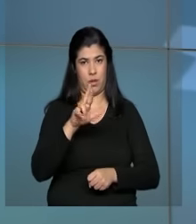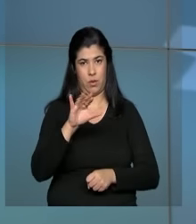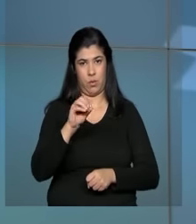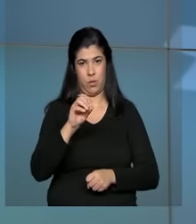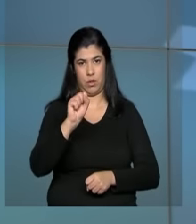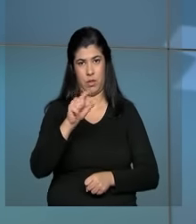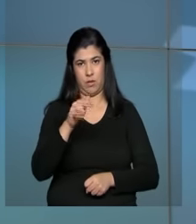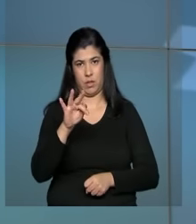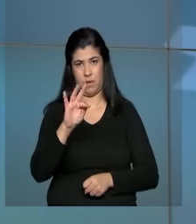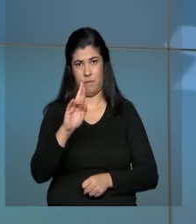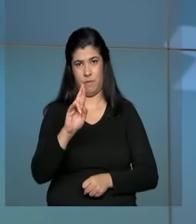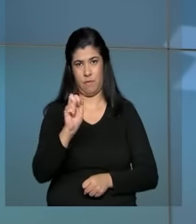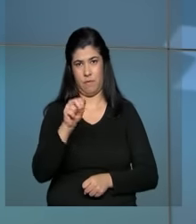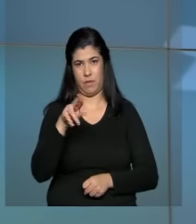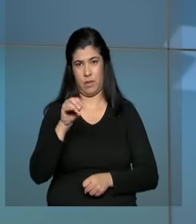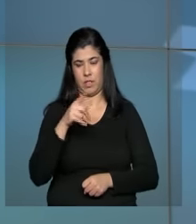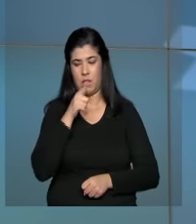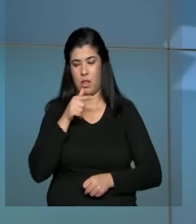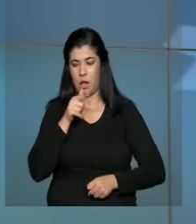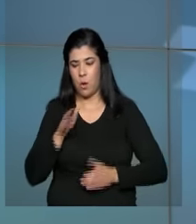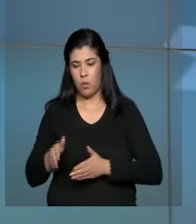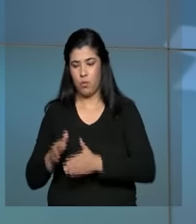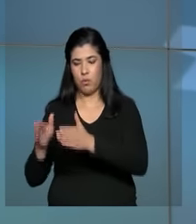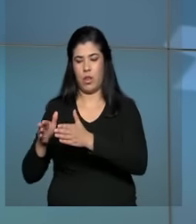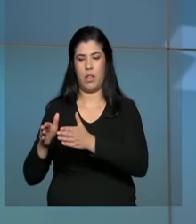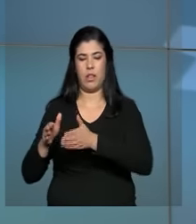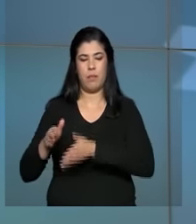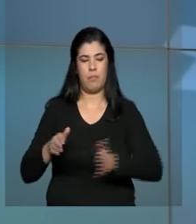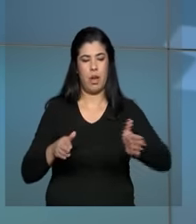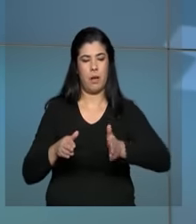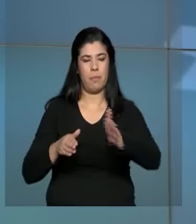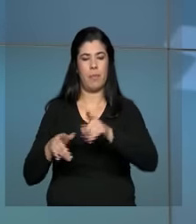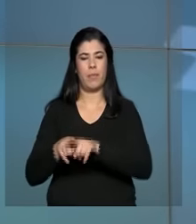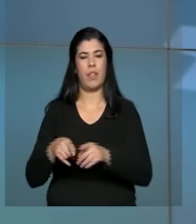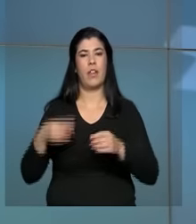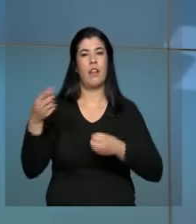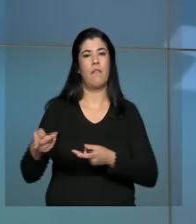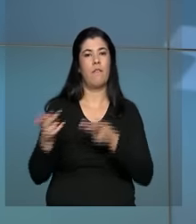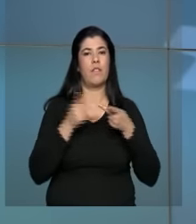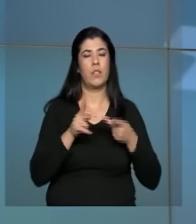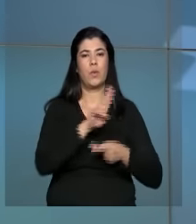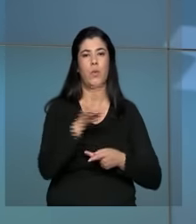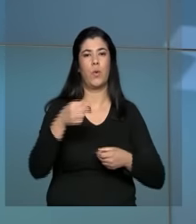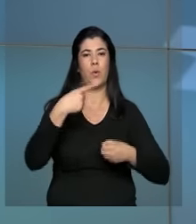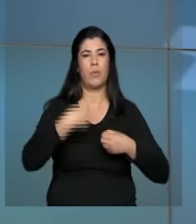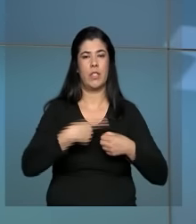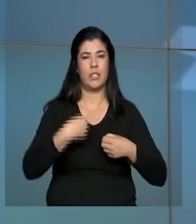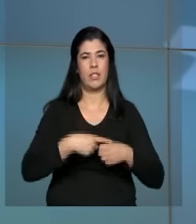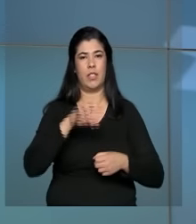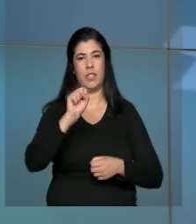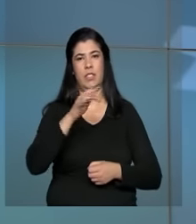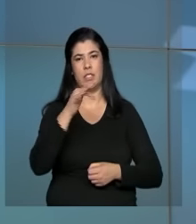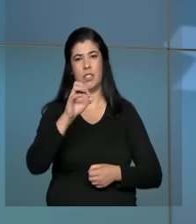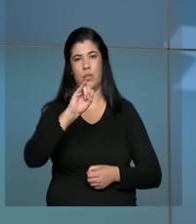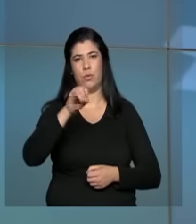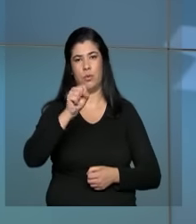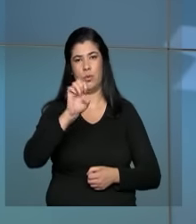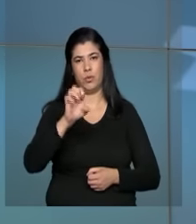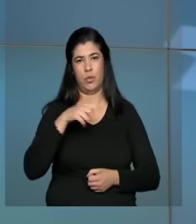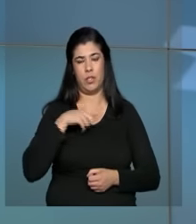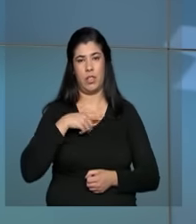No ano passado, ela visitou um dos canteiros em São José das Piranhas, na Paraíba. A cidade faz parte do grupo de